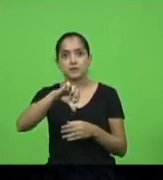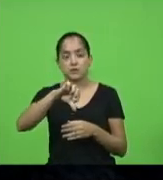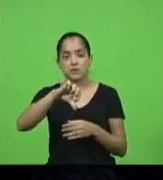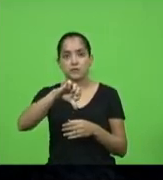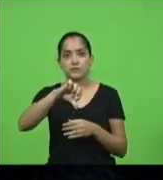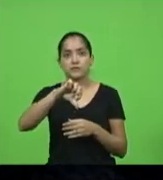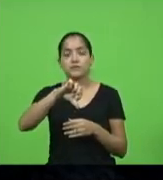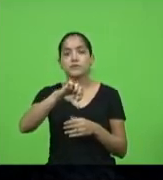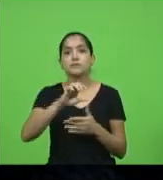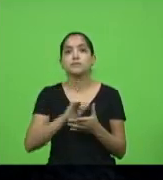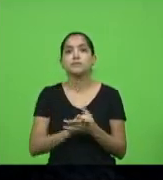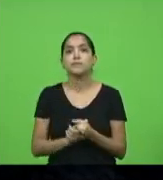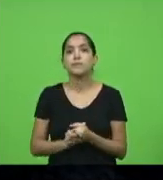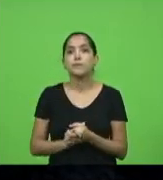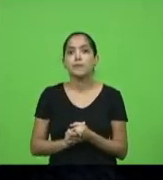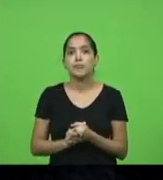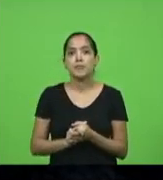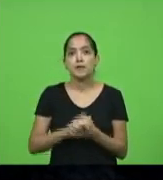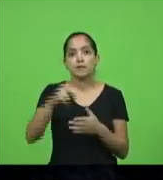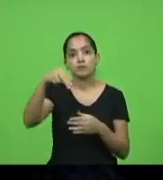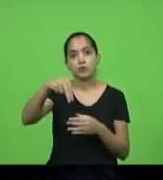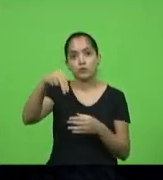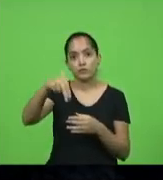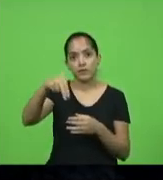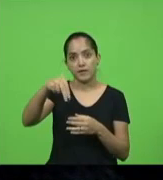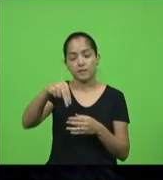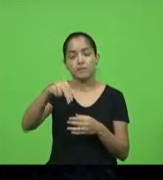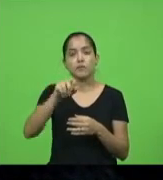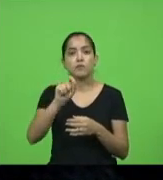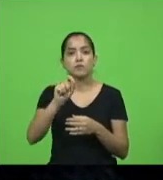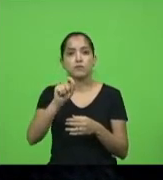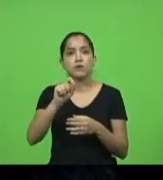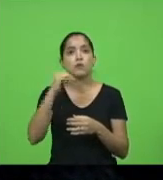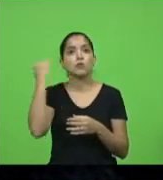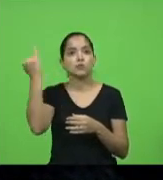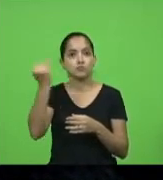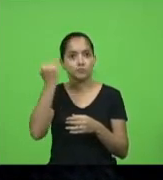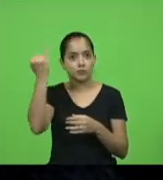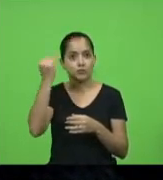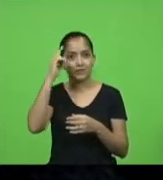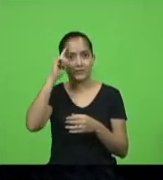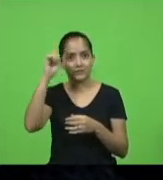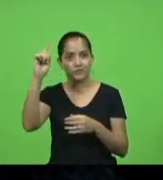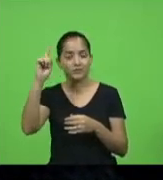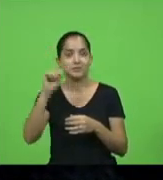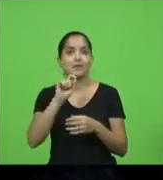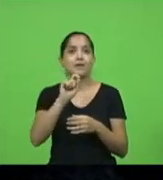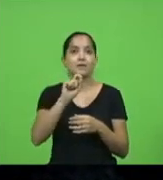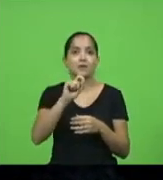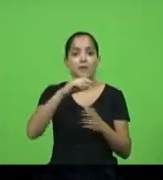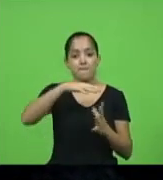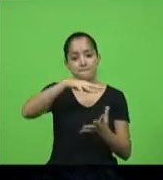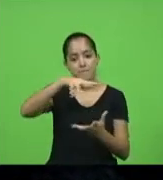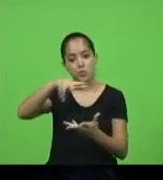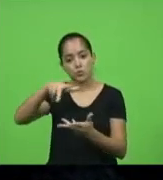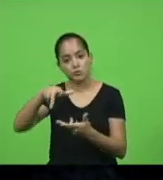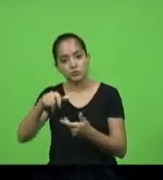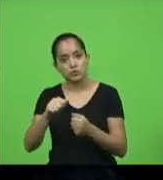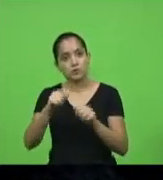de novembro é um dia importante porque ele é o dia mundial do